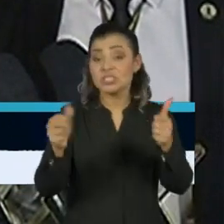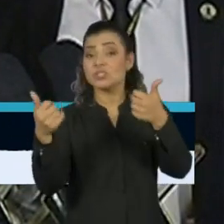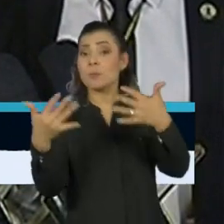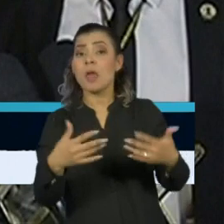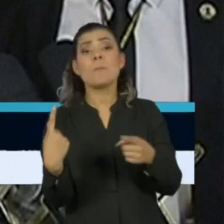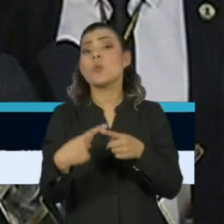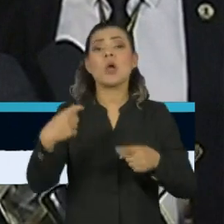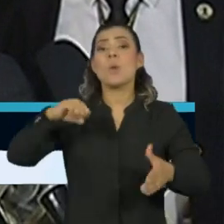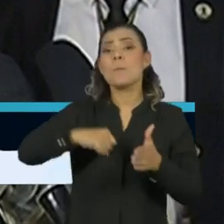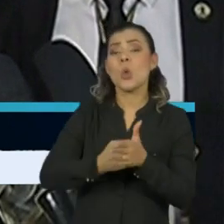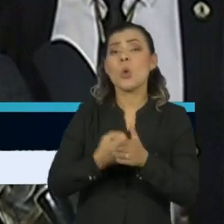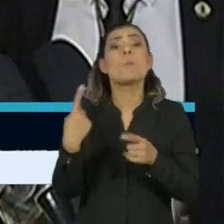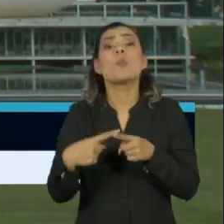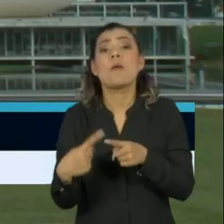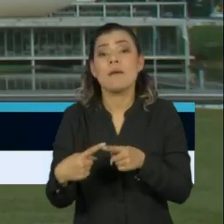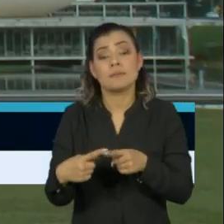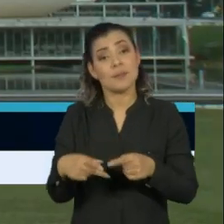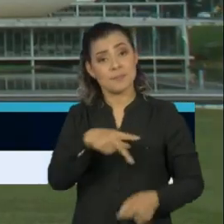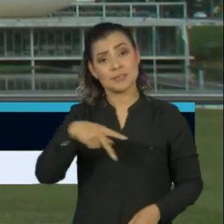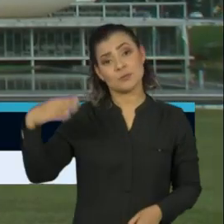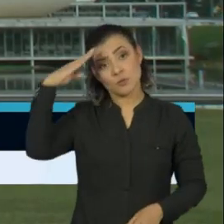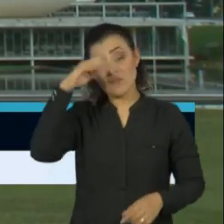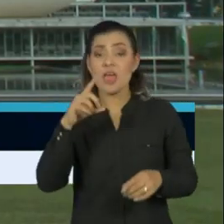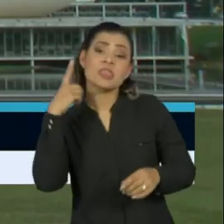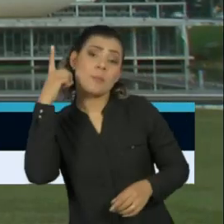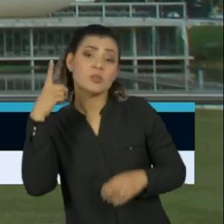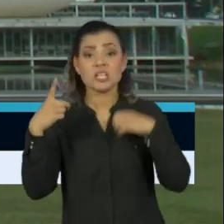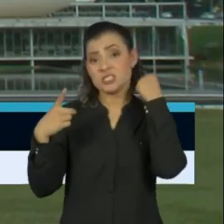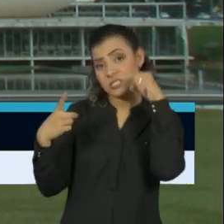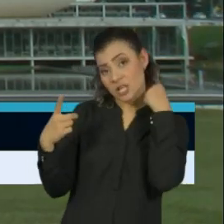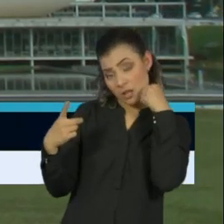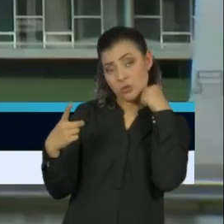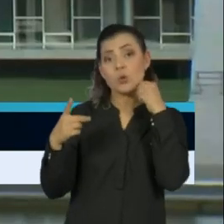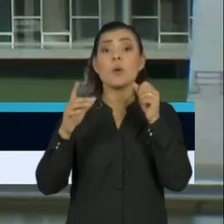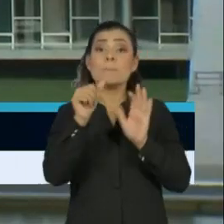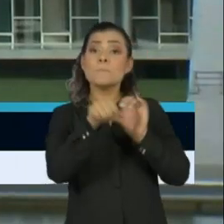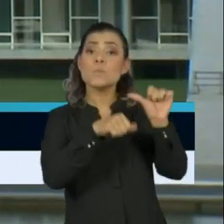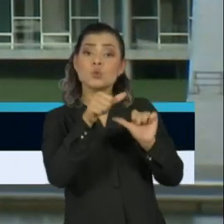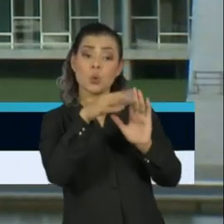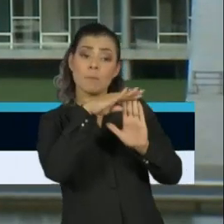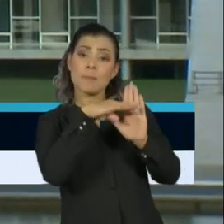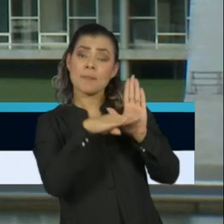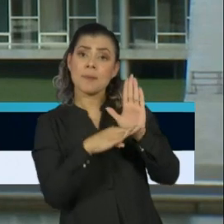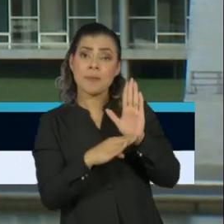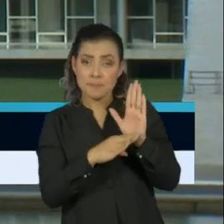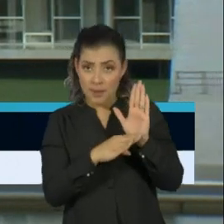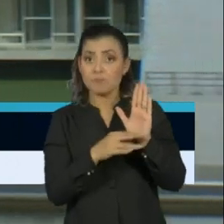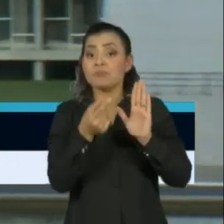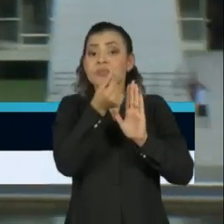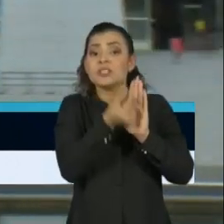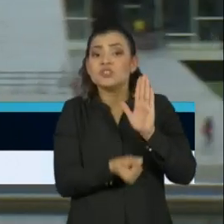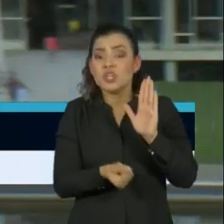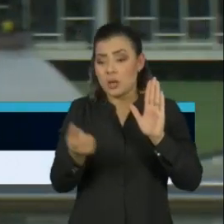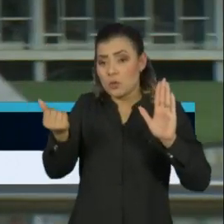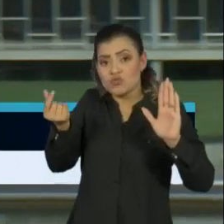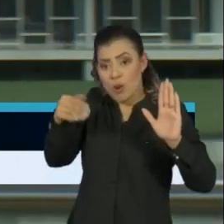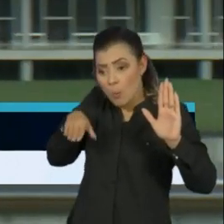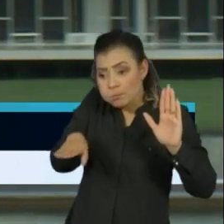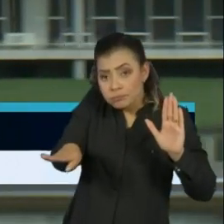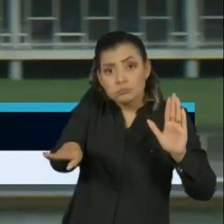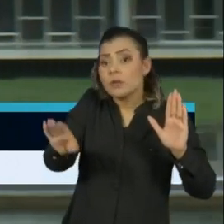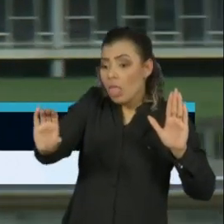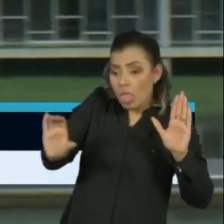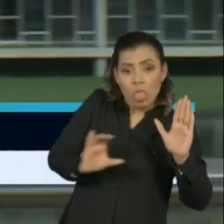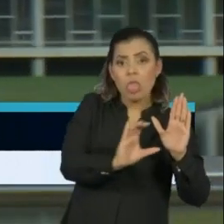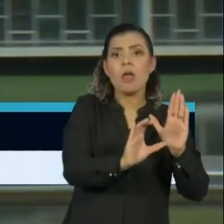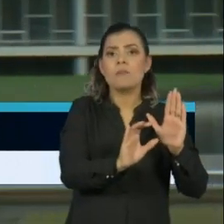o veto, Bolsonaro afirmou que deputados e senadores, ao alterar a destinação final dos recursos oriundos da extinção do fundo,